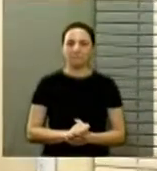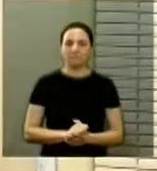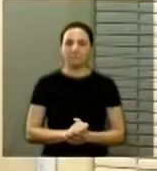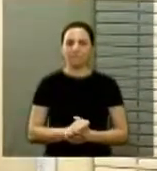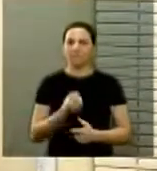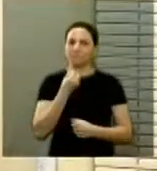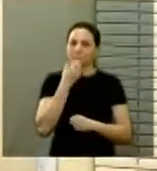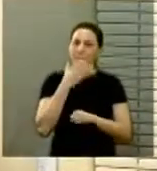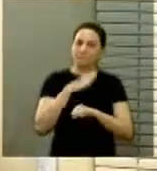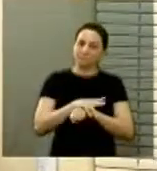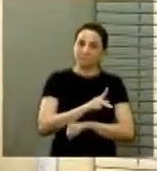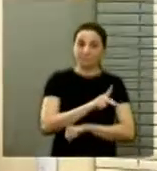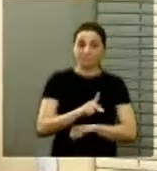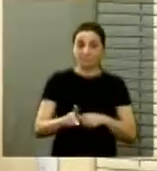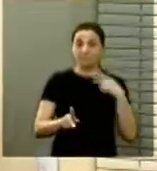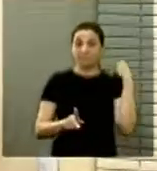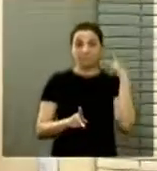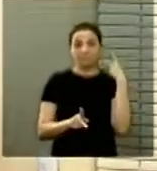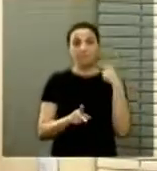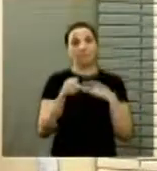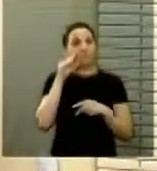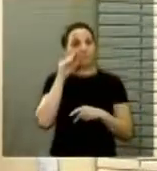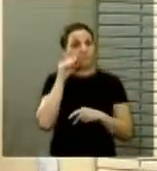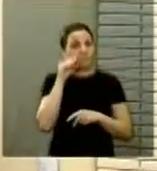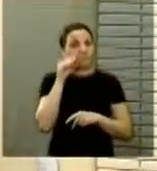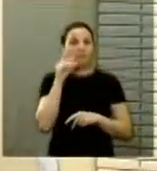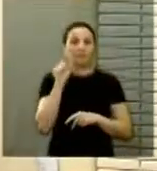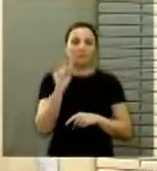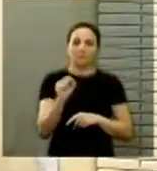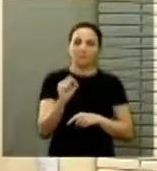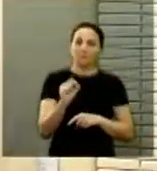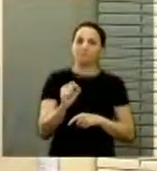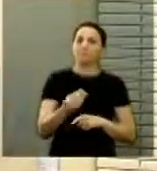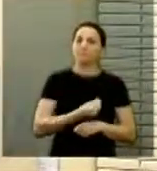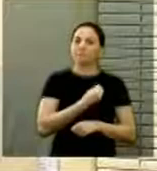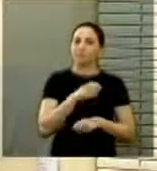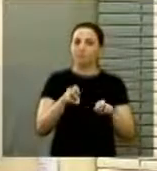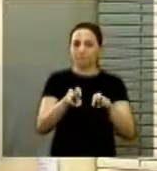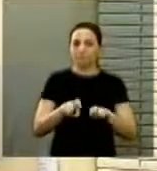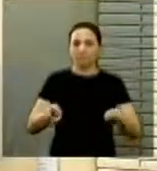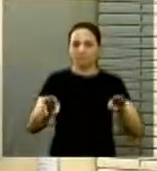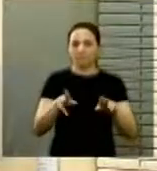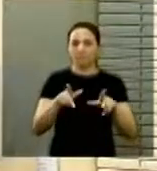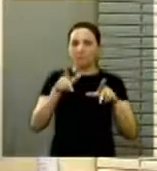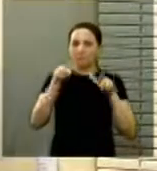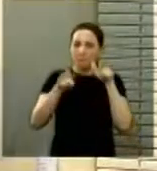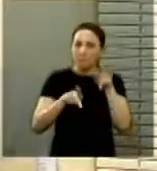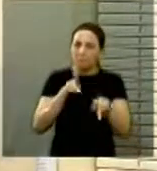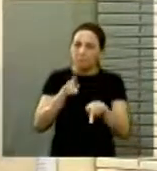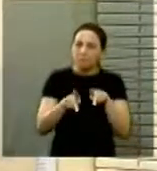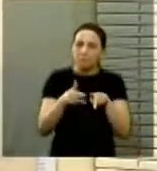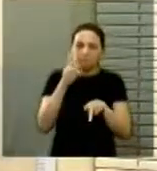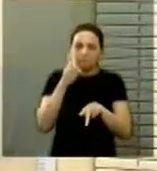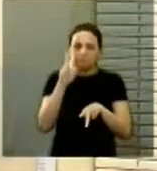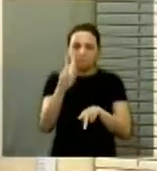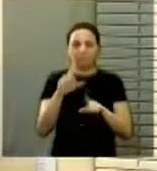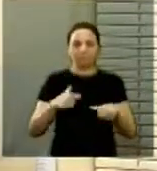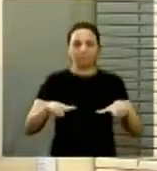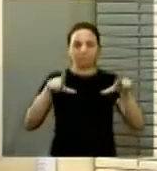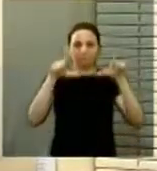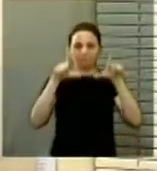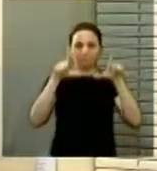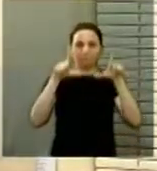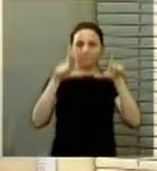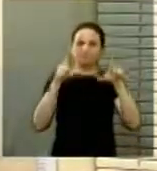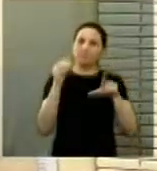Boa noite, senhor presidente, vereadores, funcionários, presentes aqui no plenário, população que acompanha em casa. Eu quero